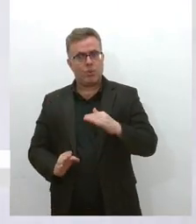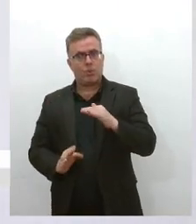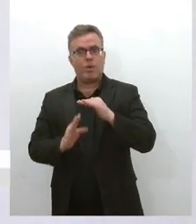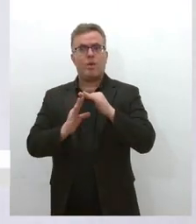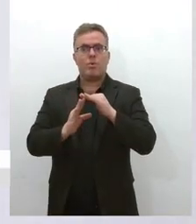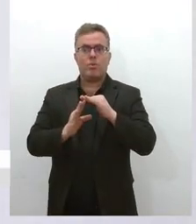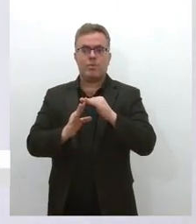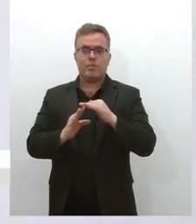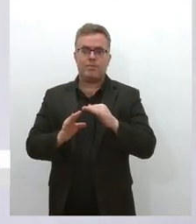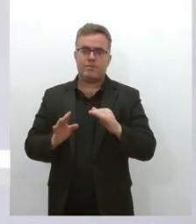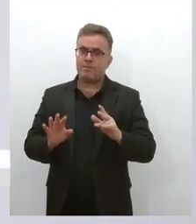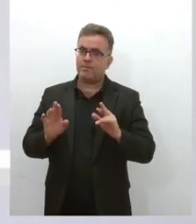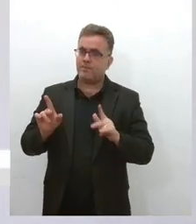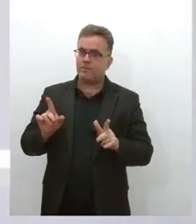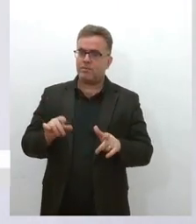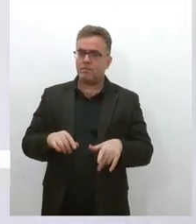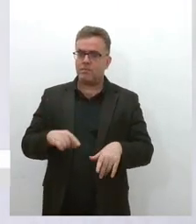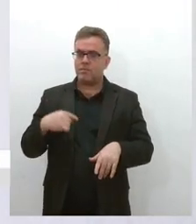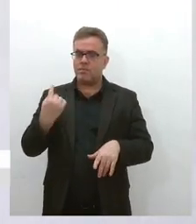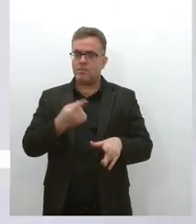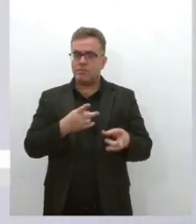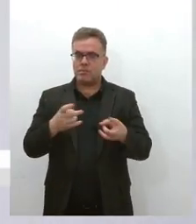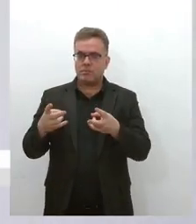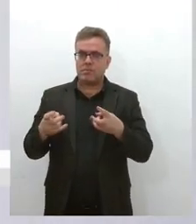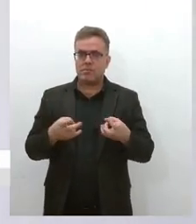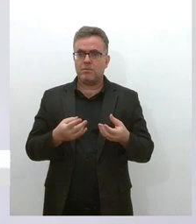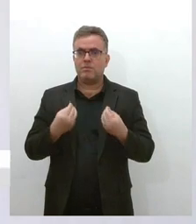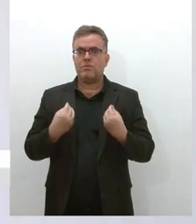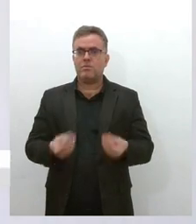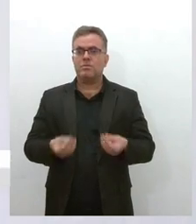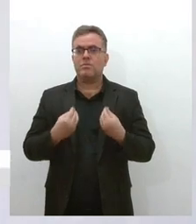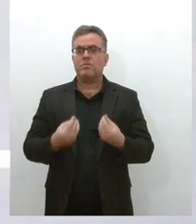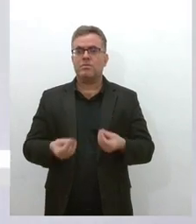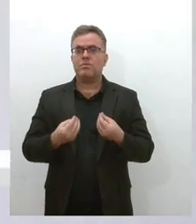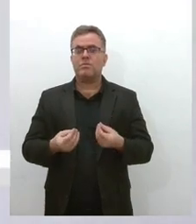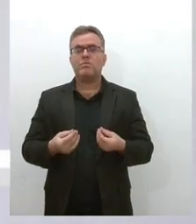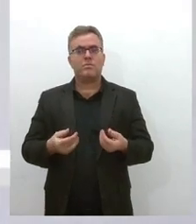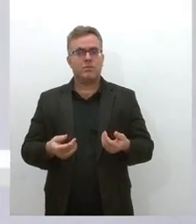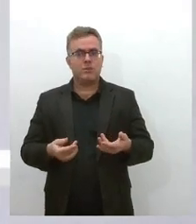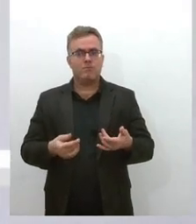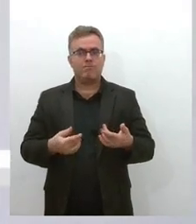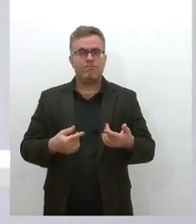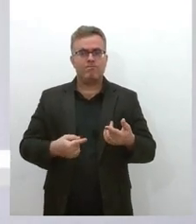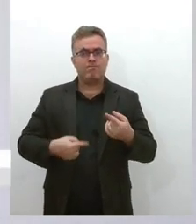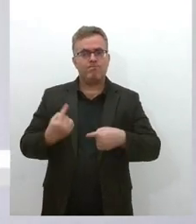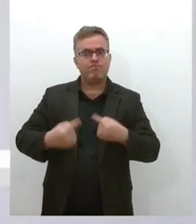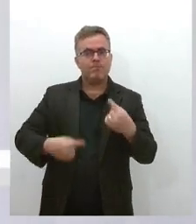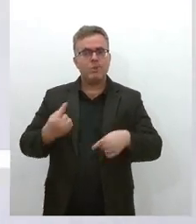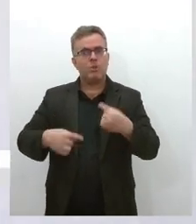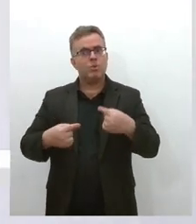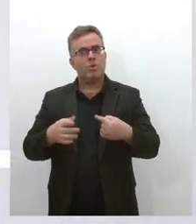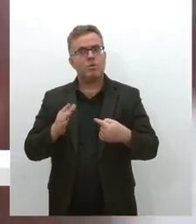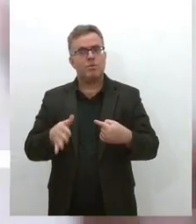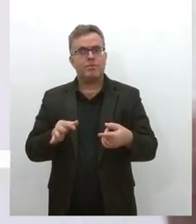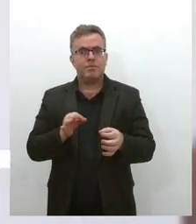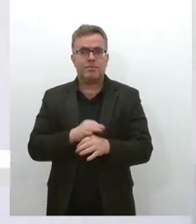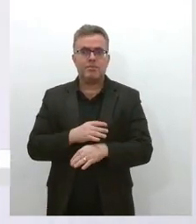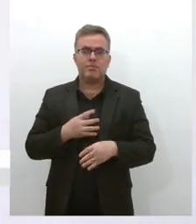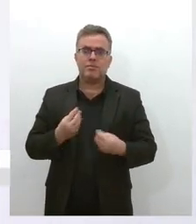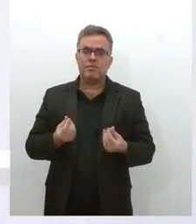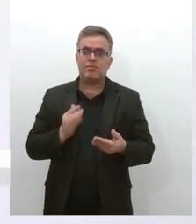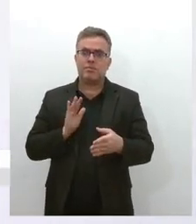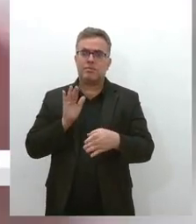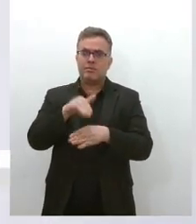dialético, a gente observa que existem formas de ir, de algum modo, digamos, burlando essas